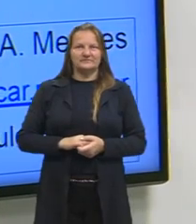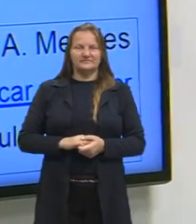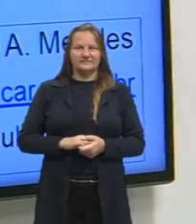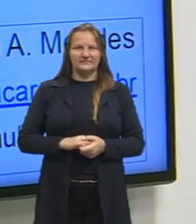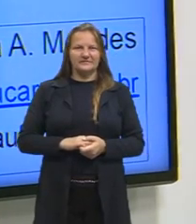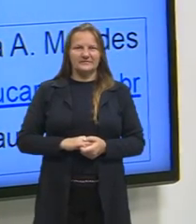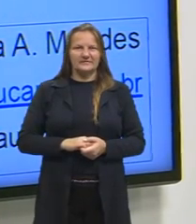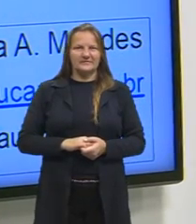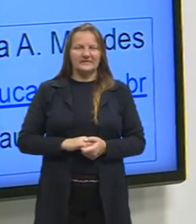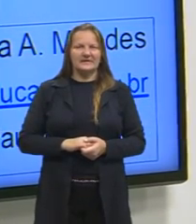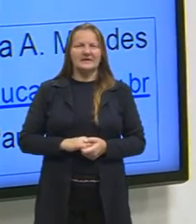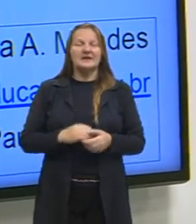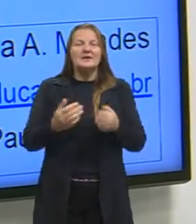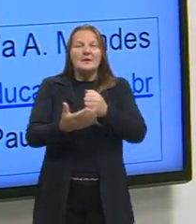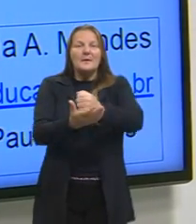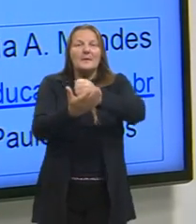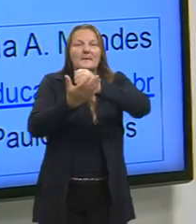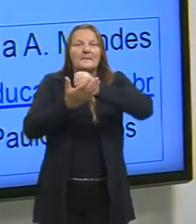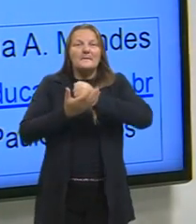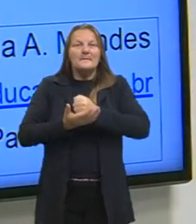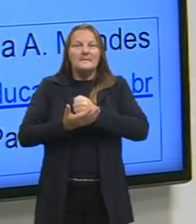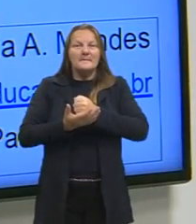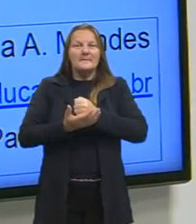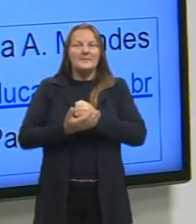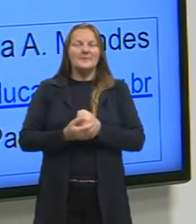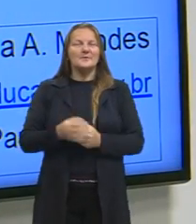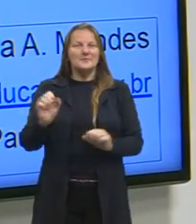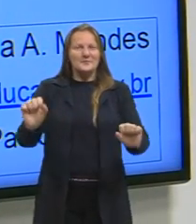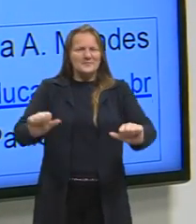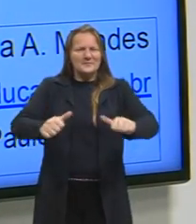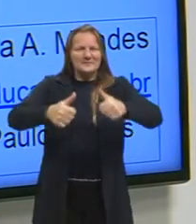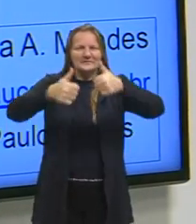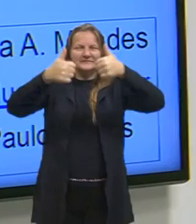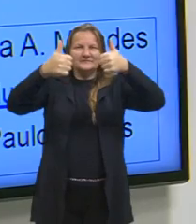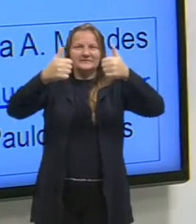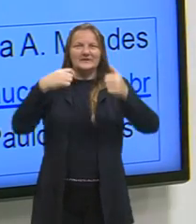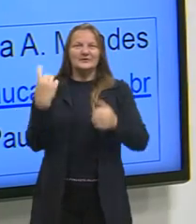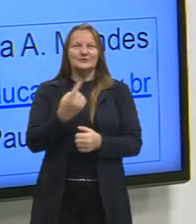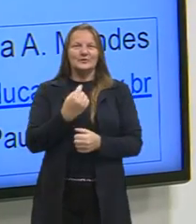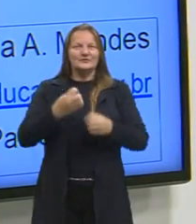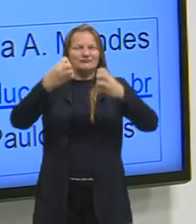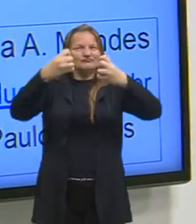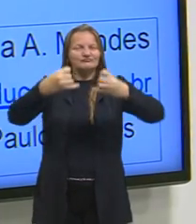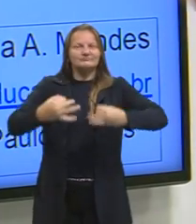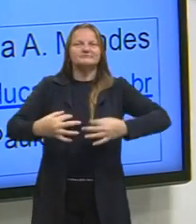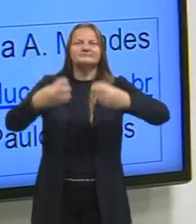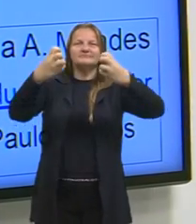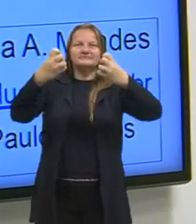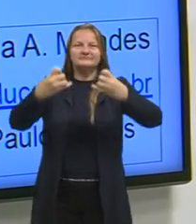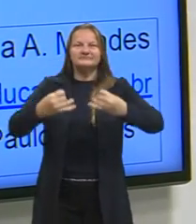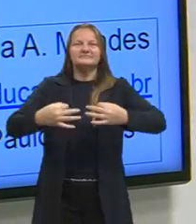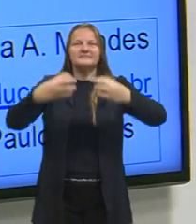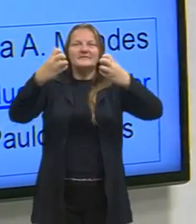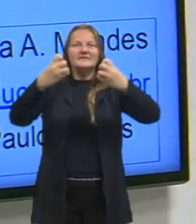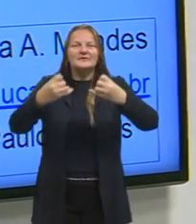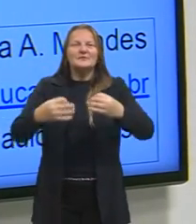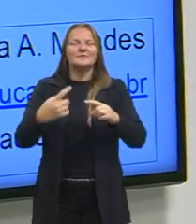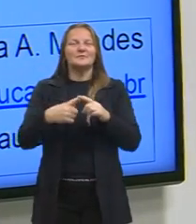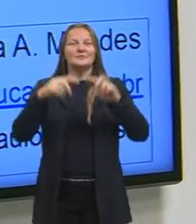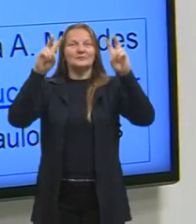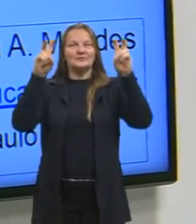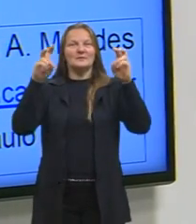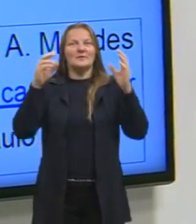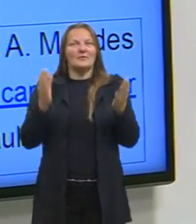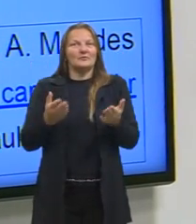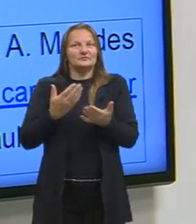ajudar um pouquinho a melhorar as nossas explicações acerca dos temas que nós vamos